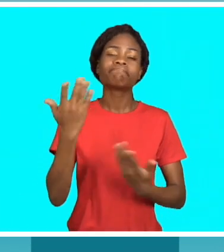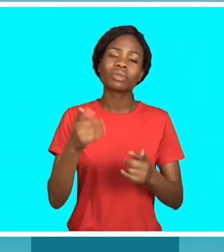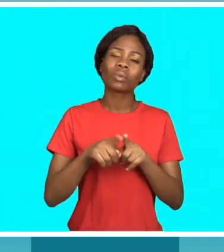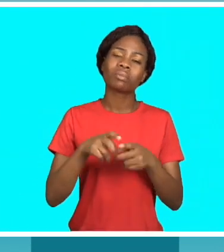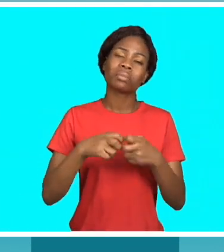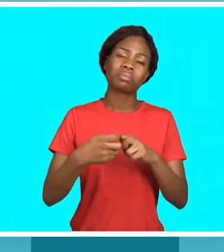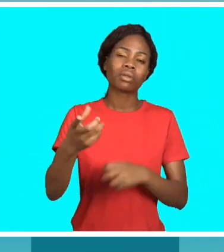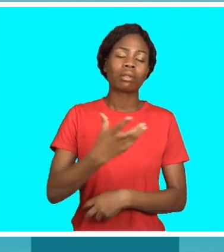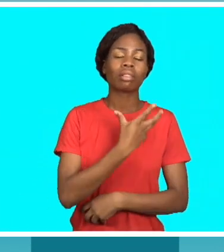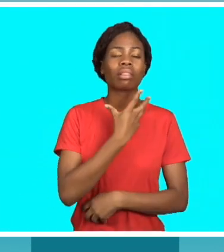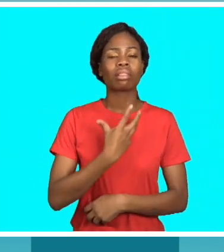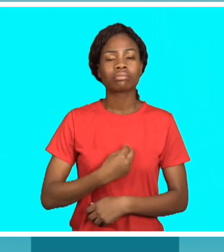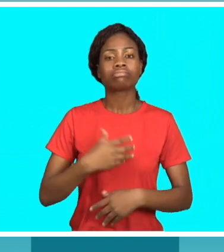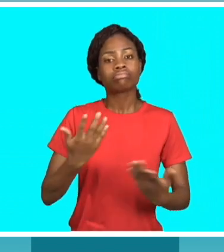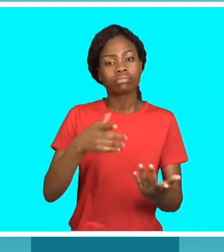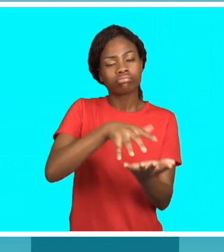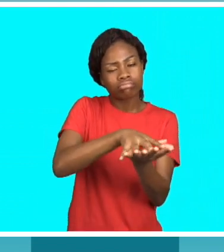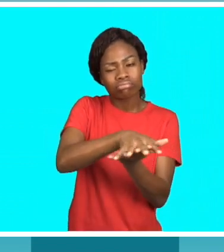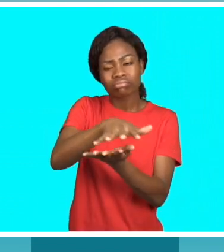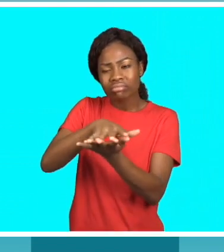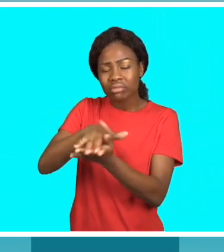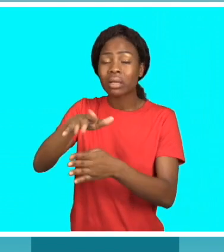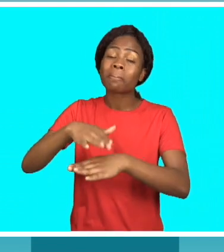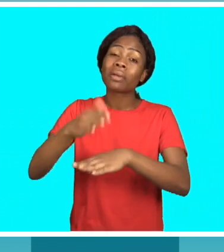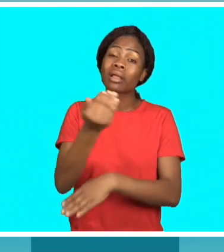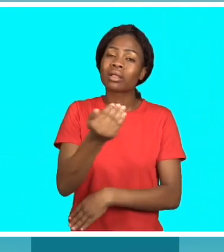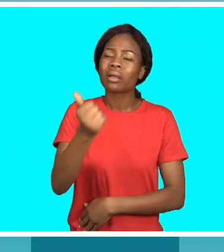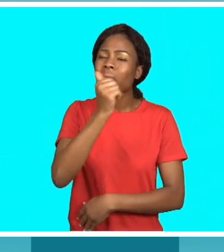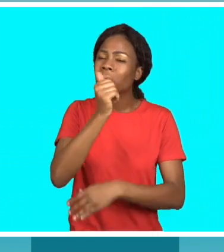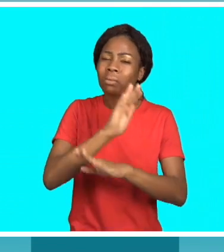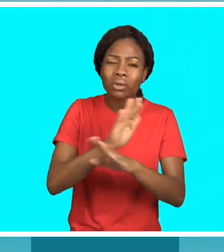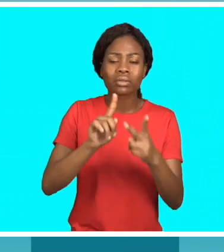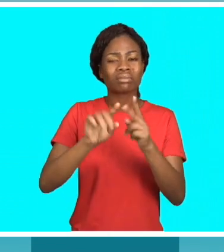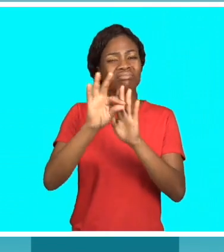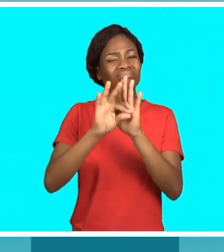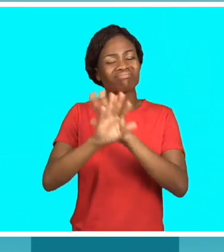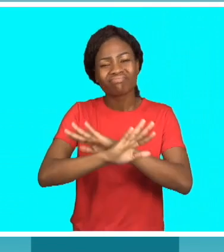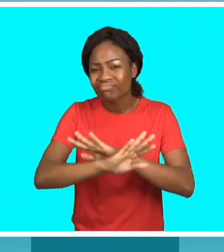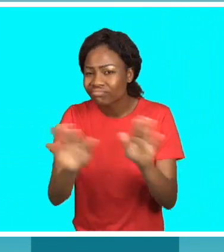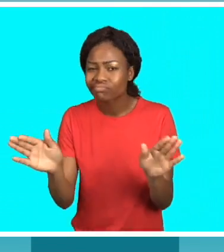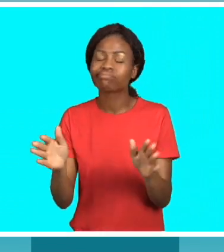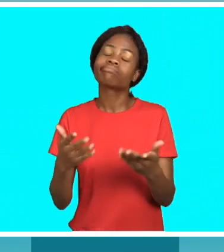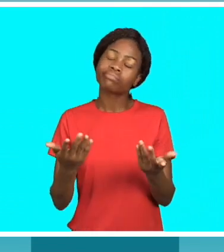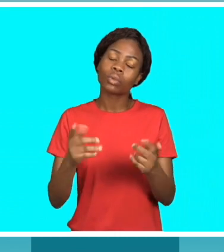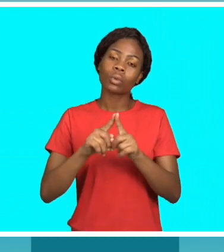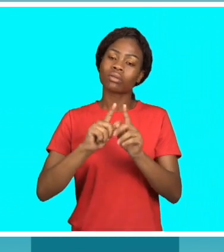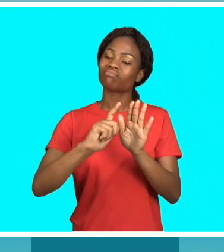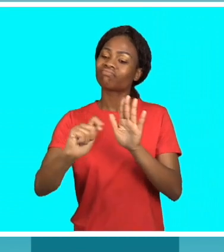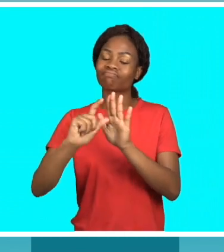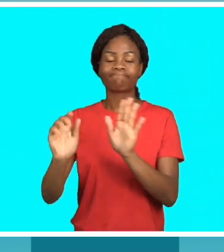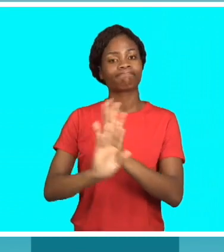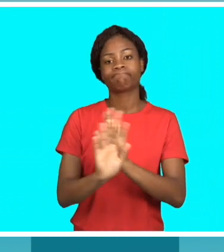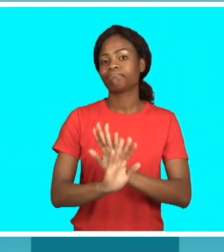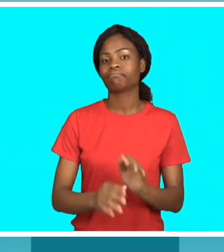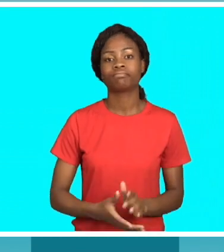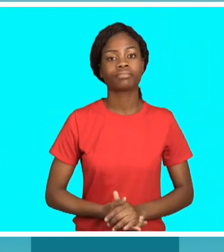O que resta da nossa fonte são recordações e lamentações. Por isso aconselho aos mais novos a não seguir o mesmo caminho.